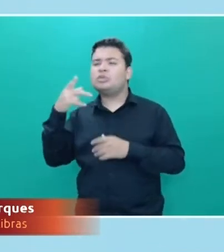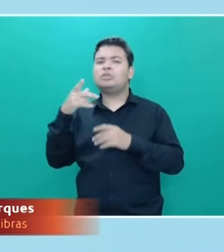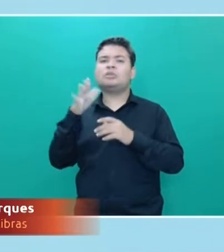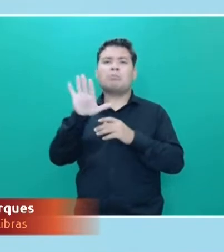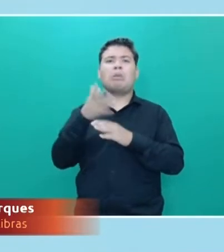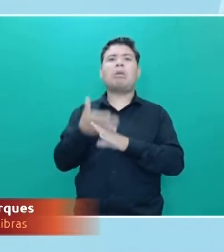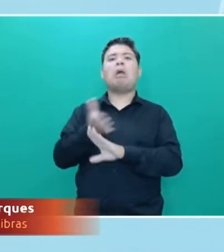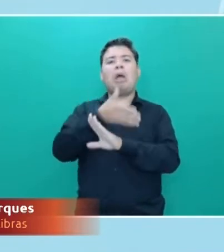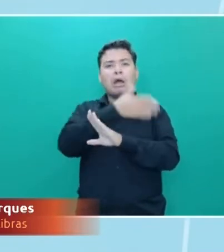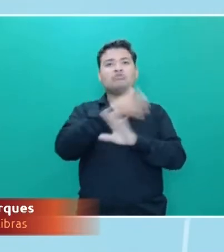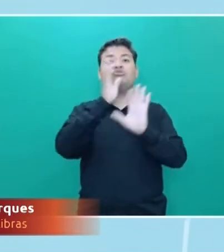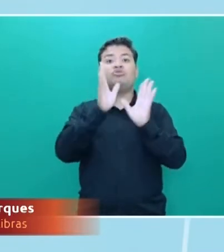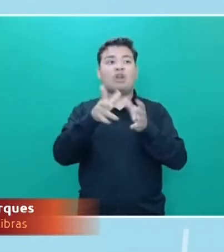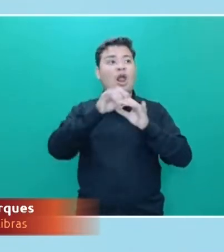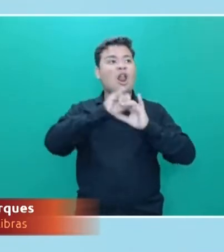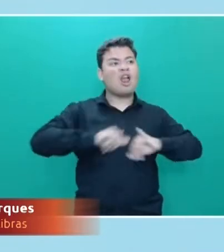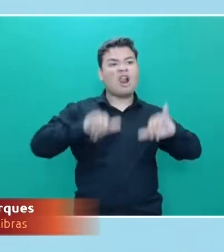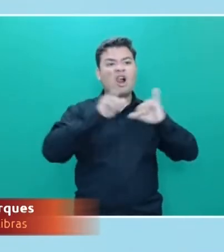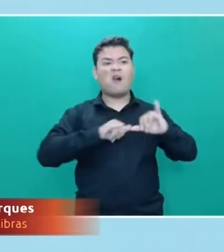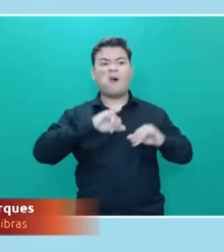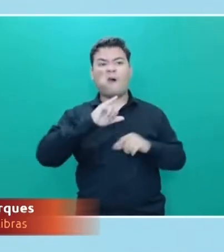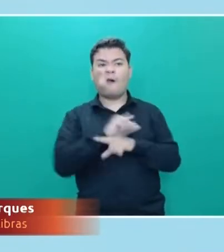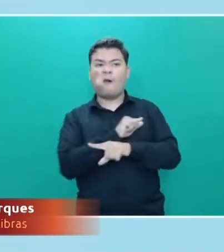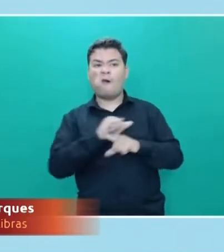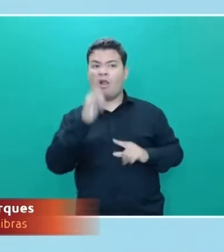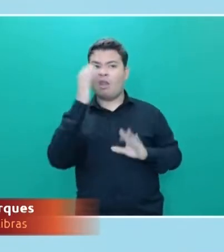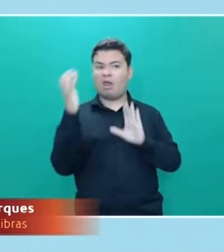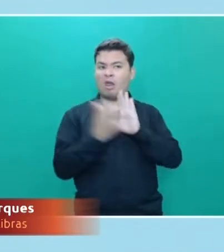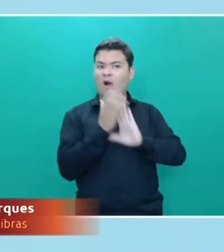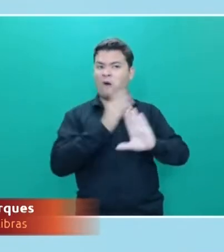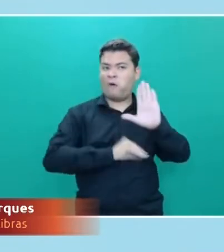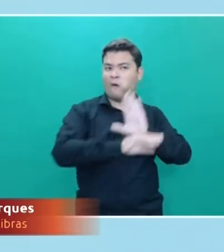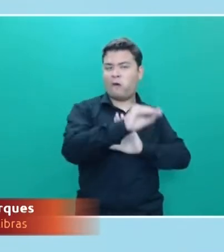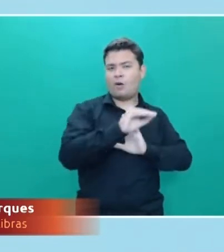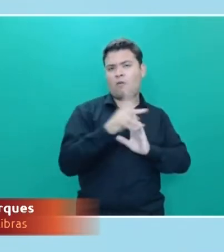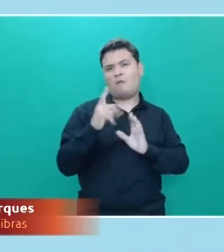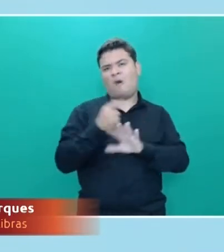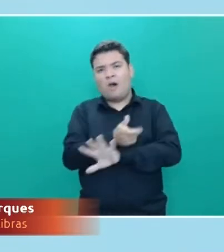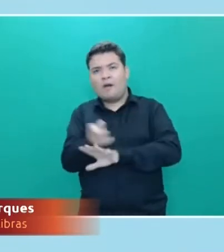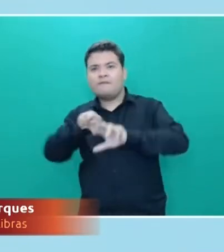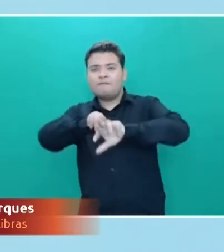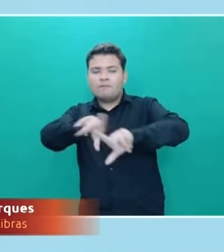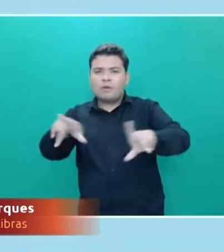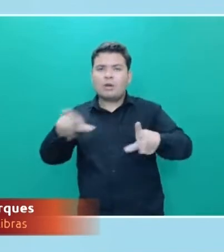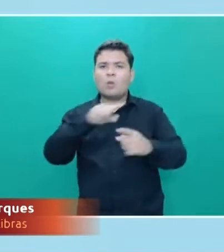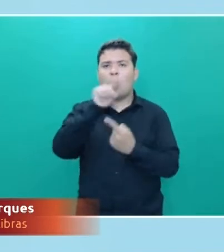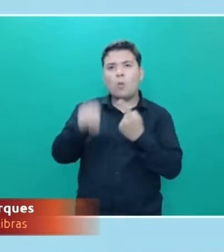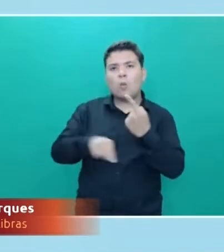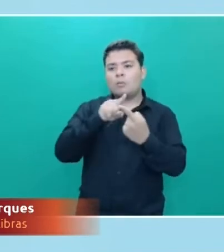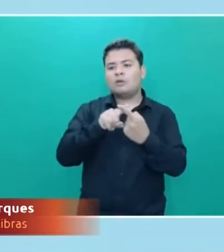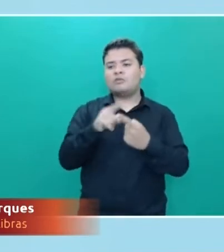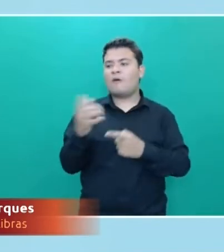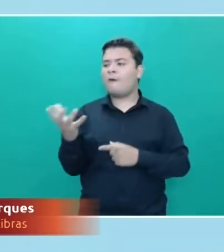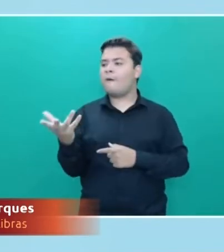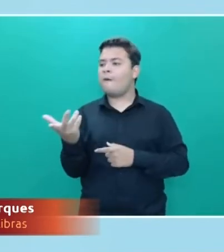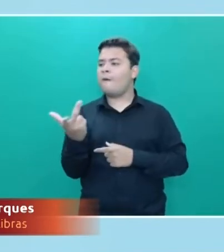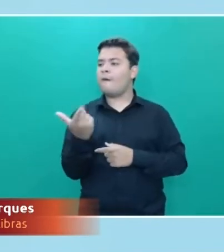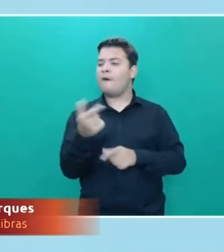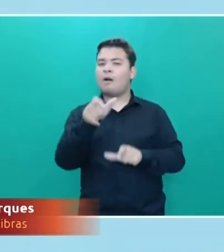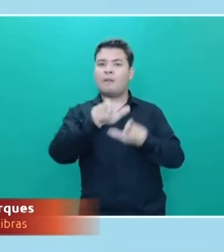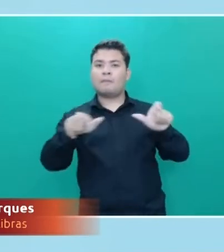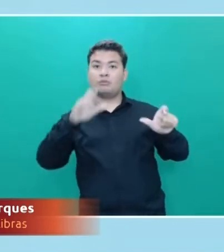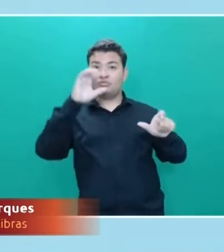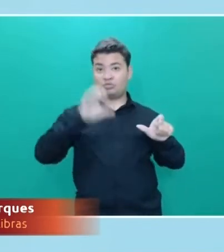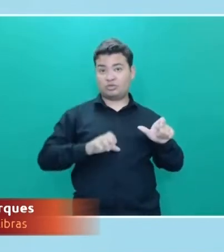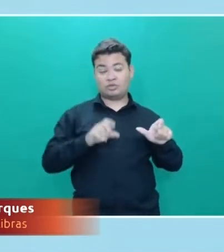tem muito político que se utiliza desse tipo de recurso para tentar convencer o eleitorado e convencer os cidadãos de determinados